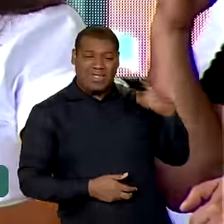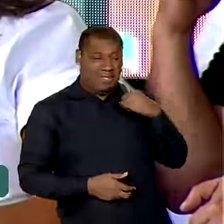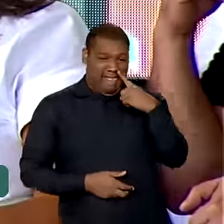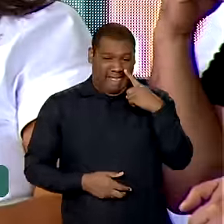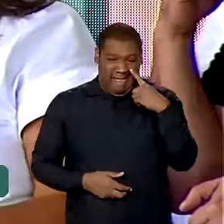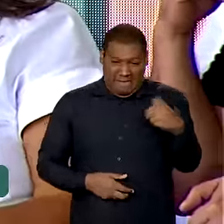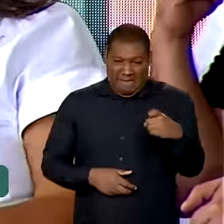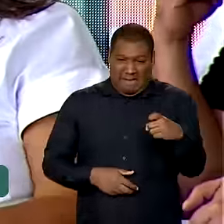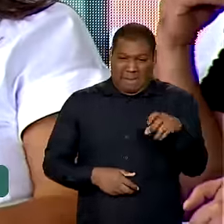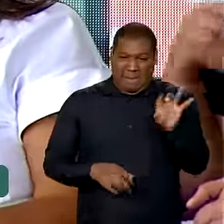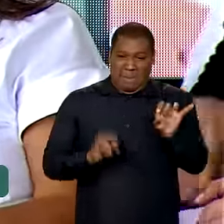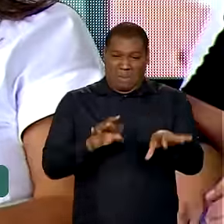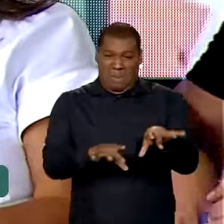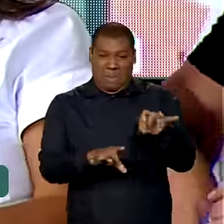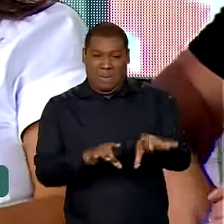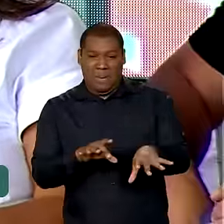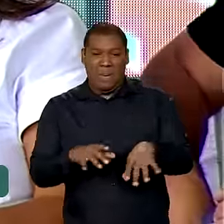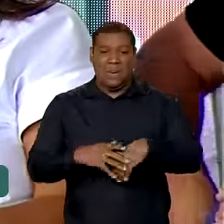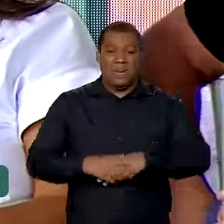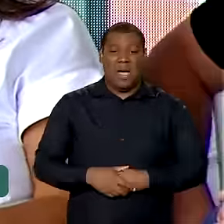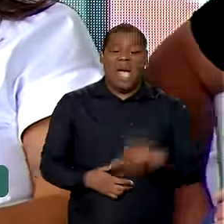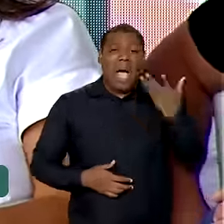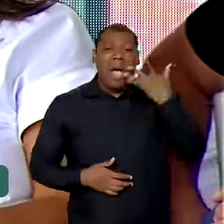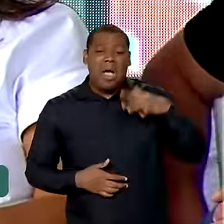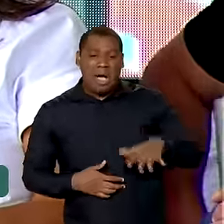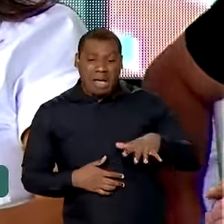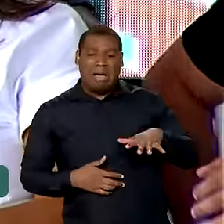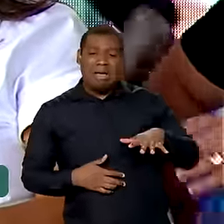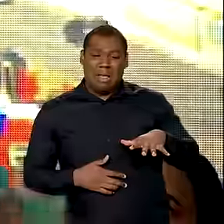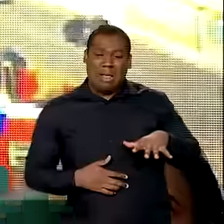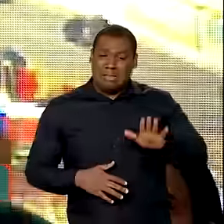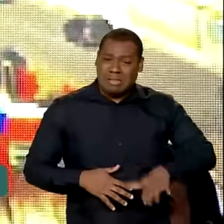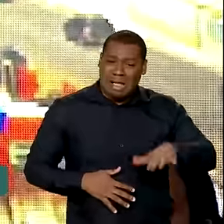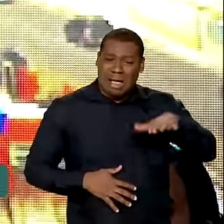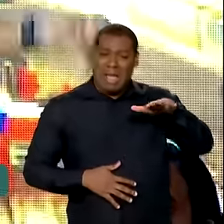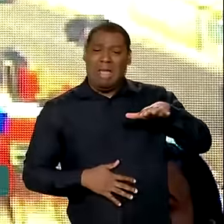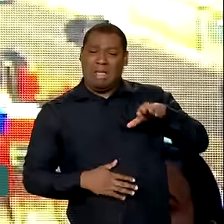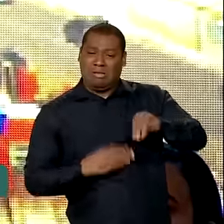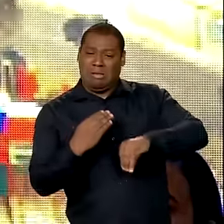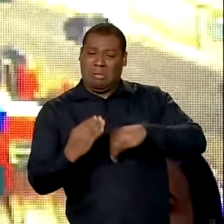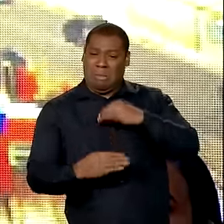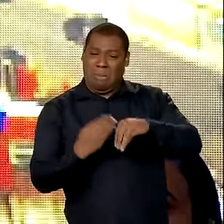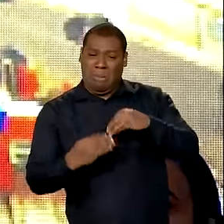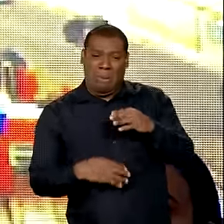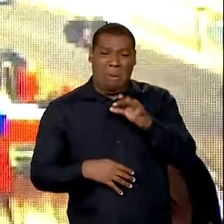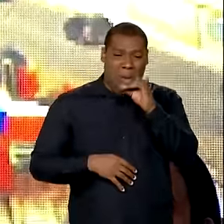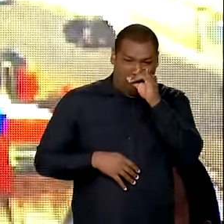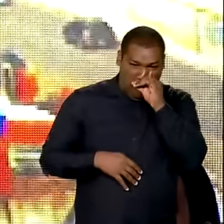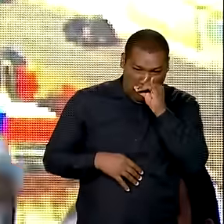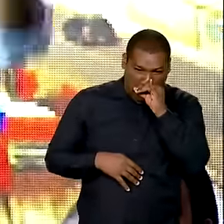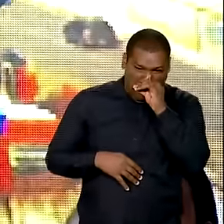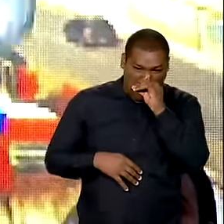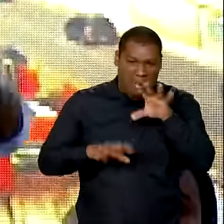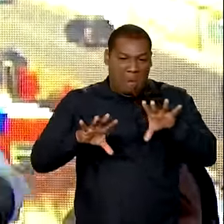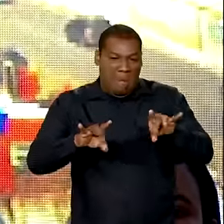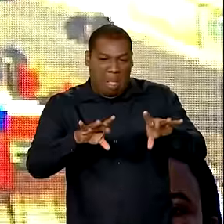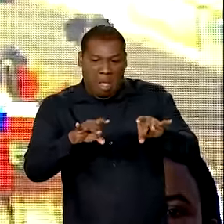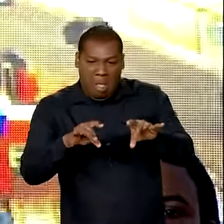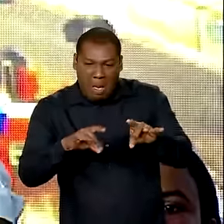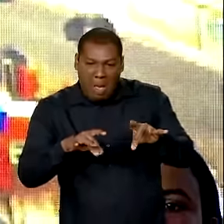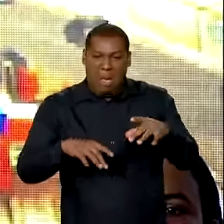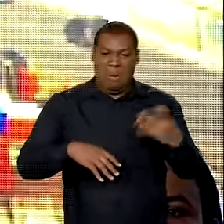aberto. Naturalizaram as crianças vivendo em meio aos porcos, a lama, os ratos, o